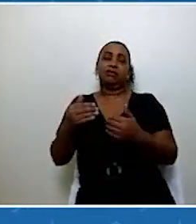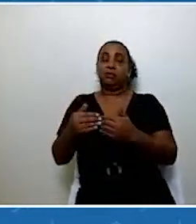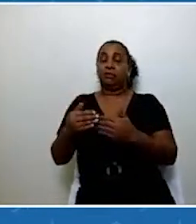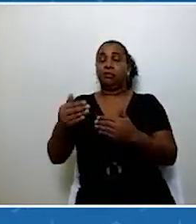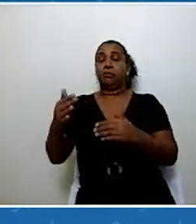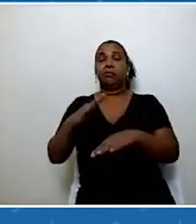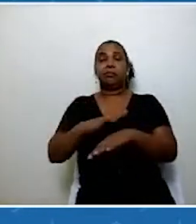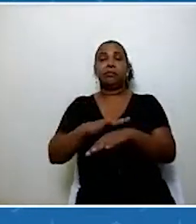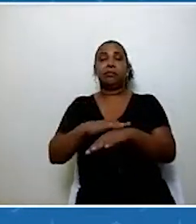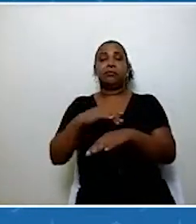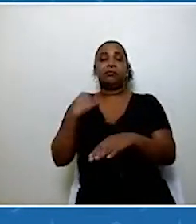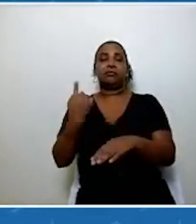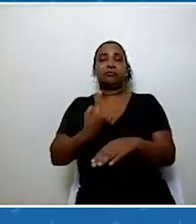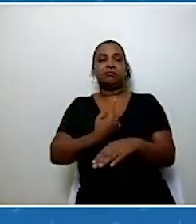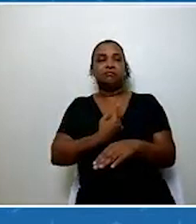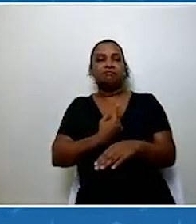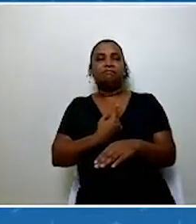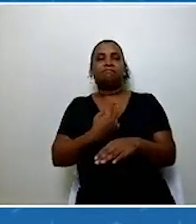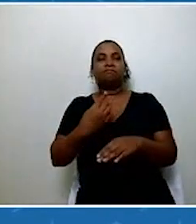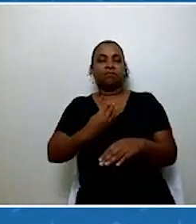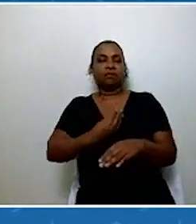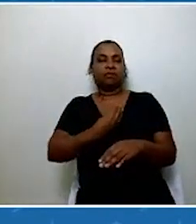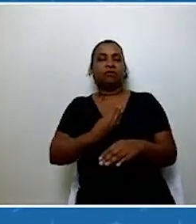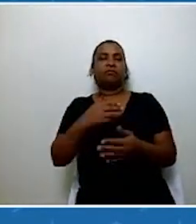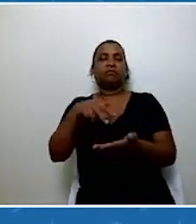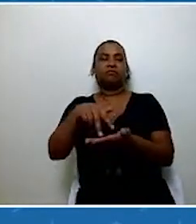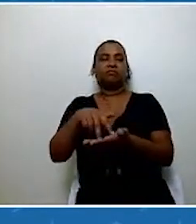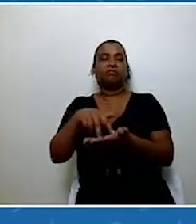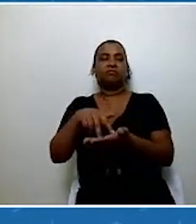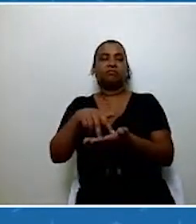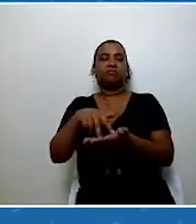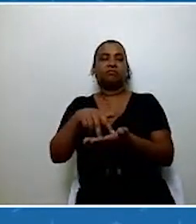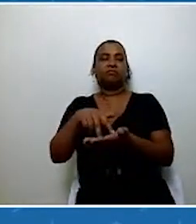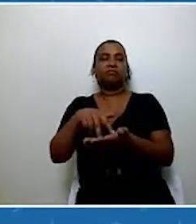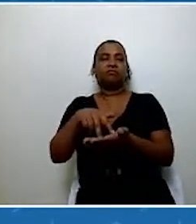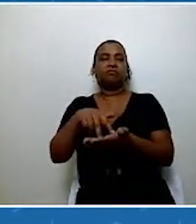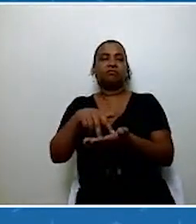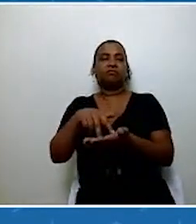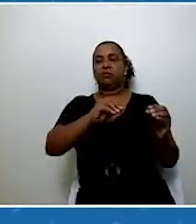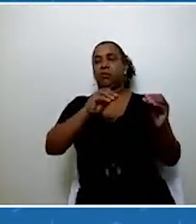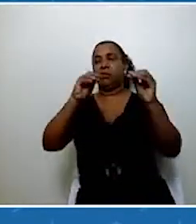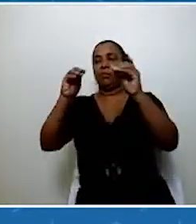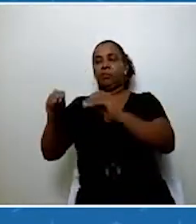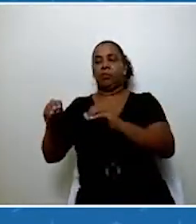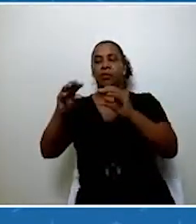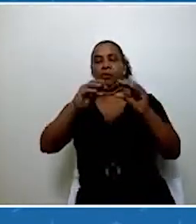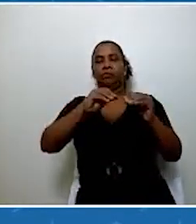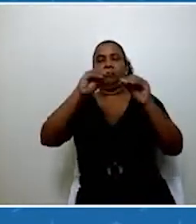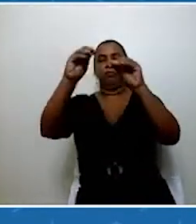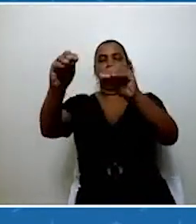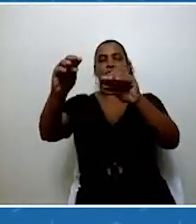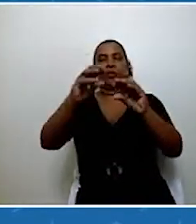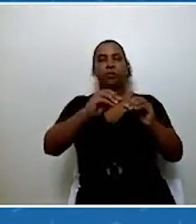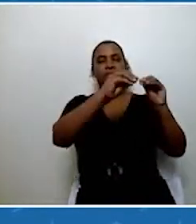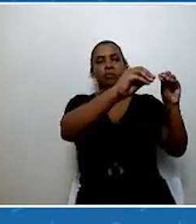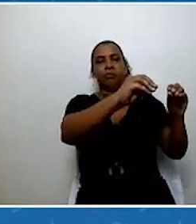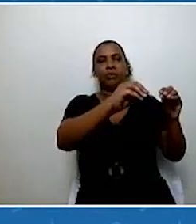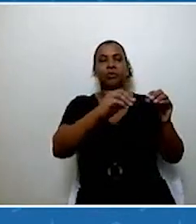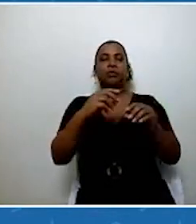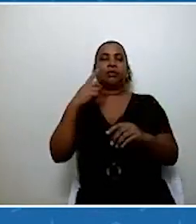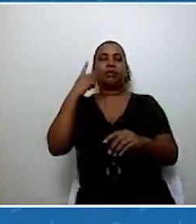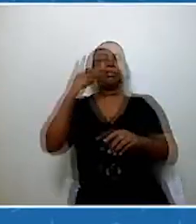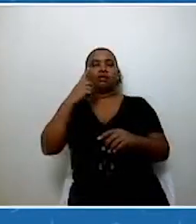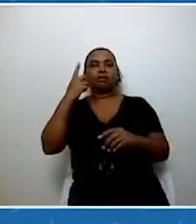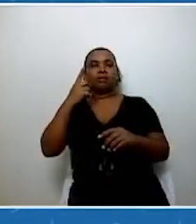já estiver aqui, a gente está agora no momento de transferência dos gabinetes, dos deputados do prédio que é anexo ao Palácio